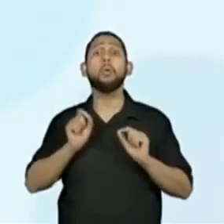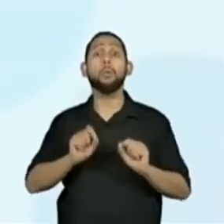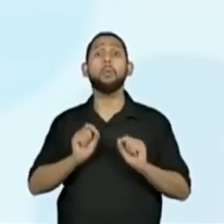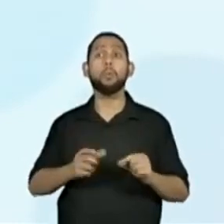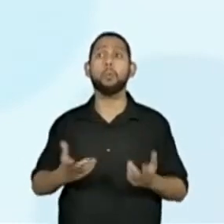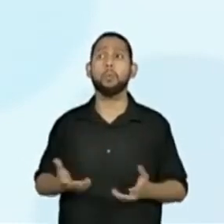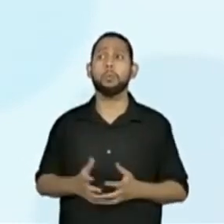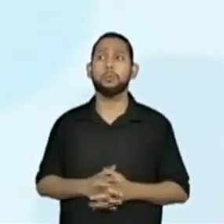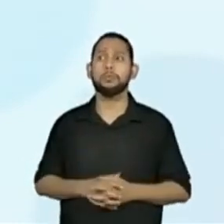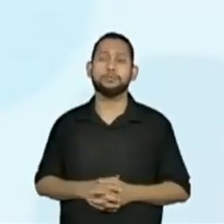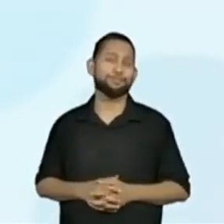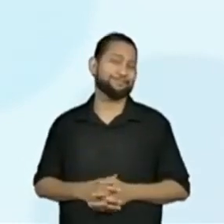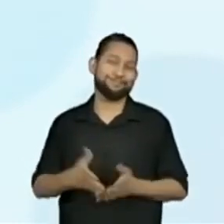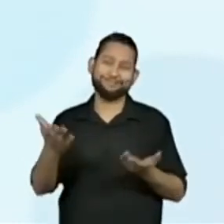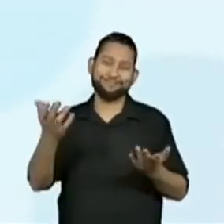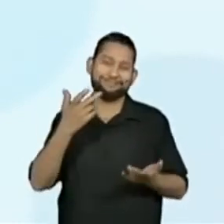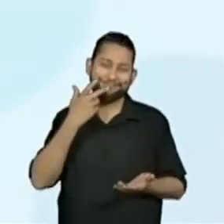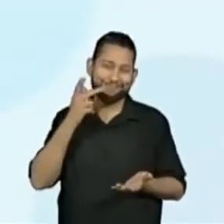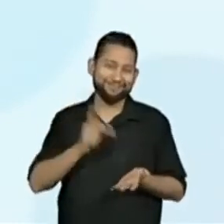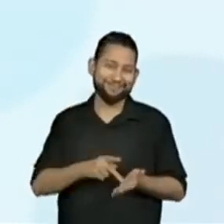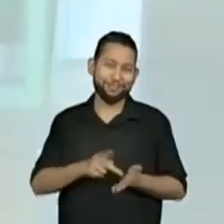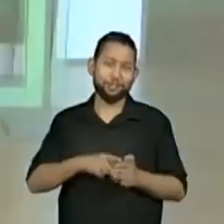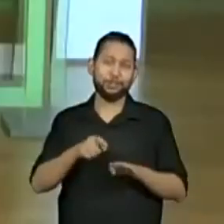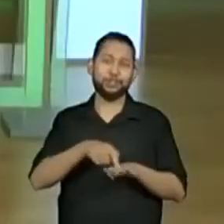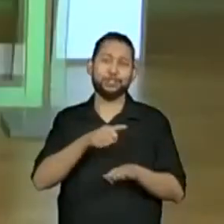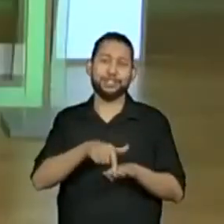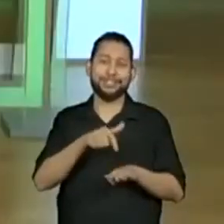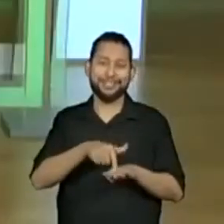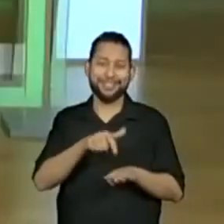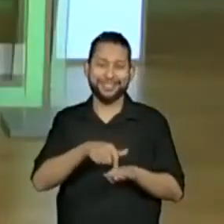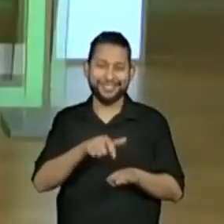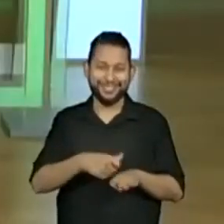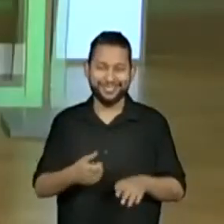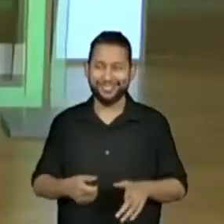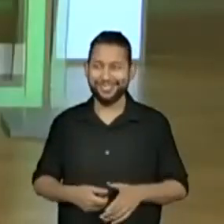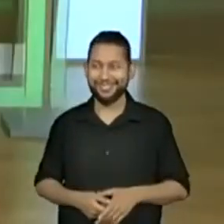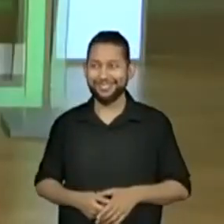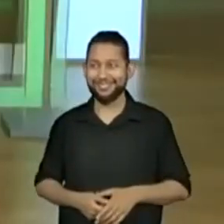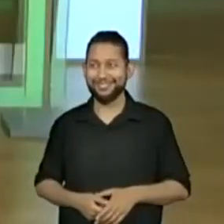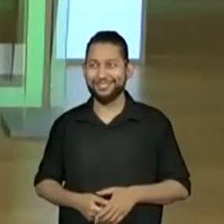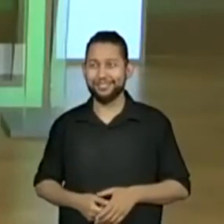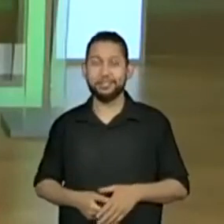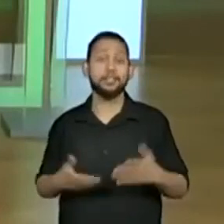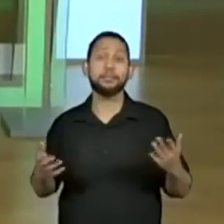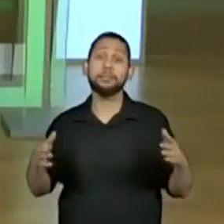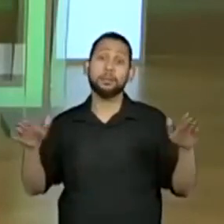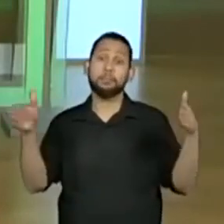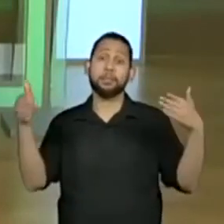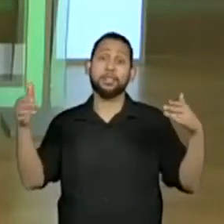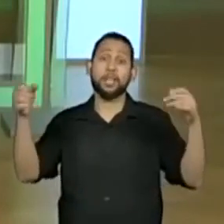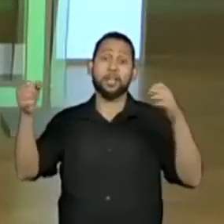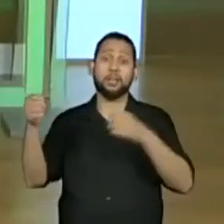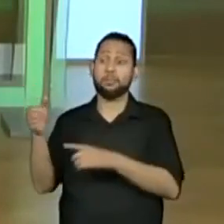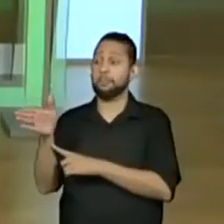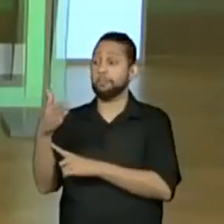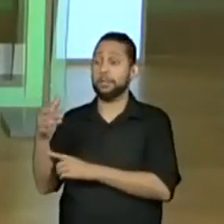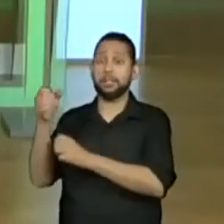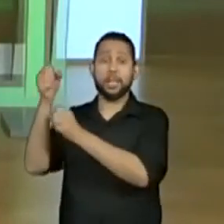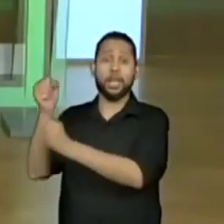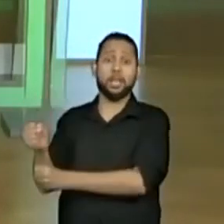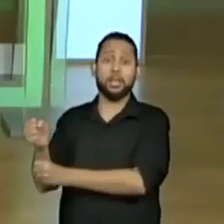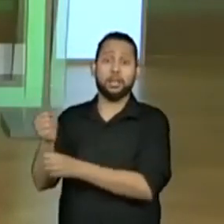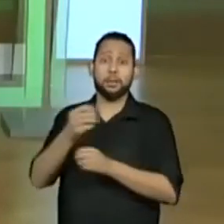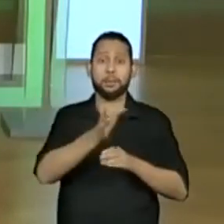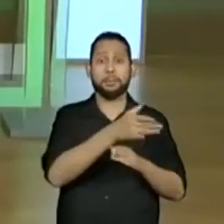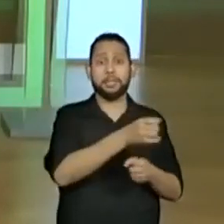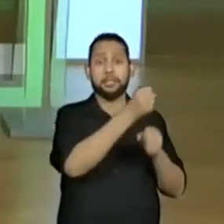eu vou começar pelo chinelo, né? Não, estou brincando. Quais gente precisa das bandeirinhas. Então, olha lá, para vocês que estão aqui,